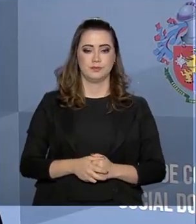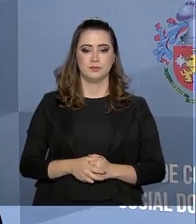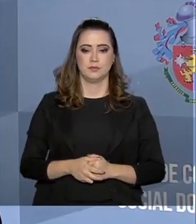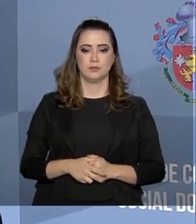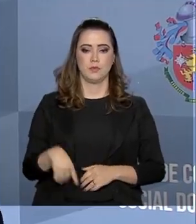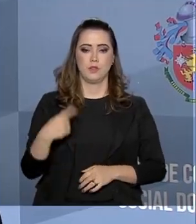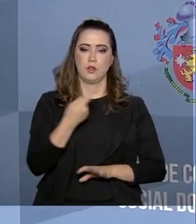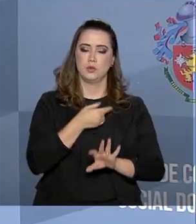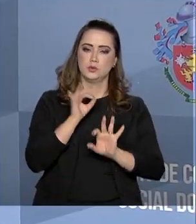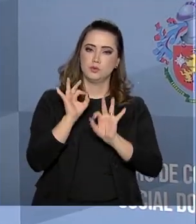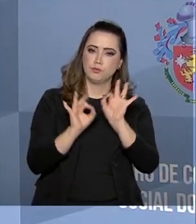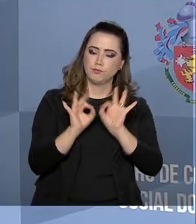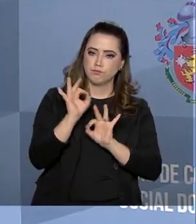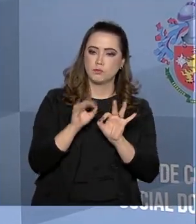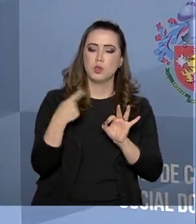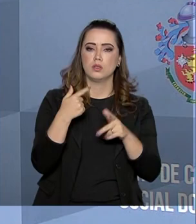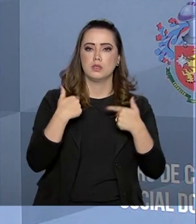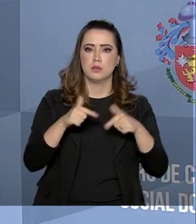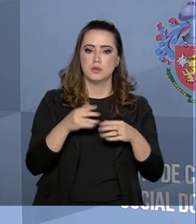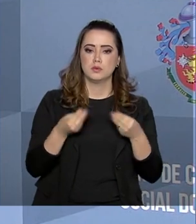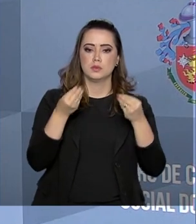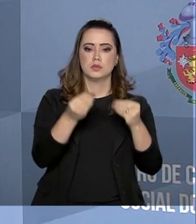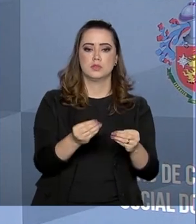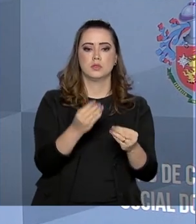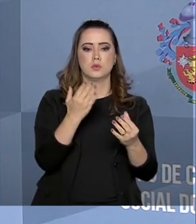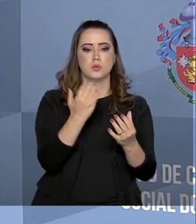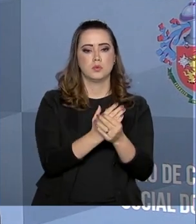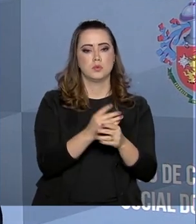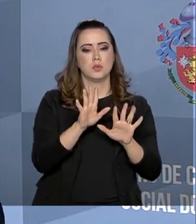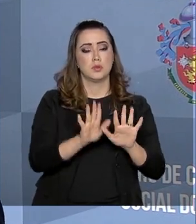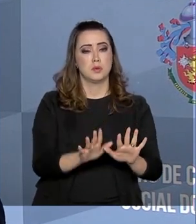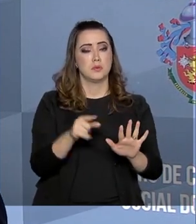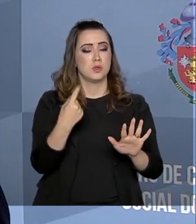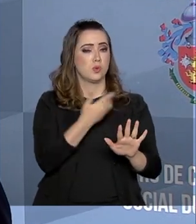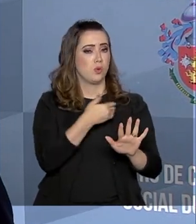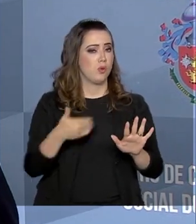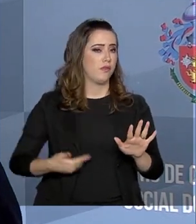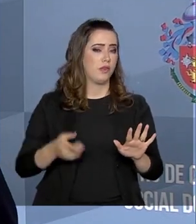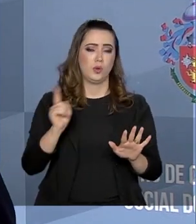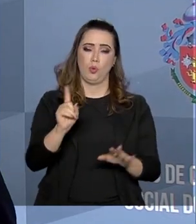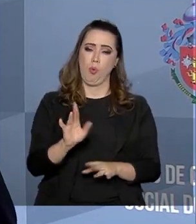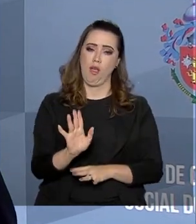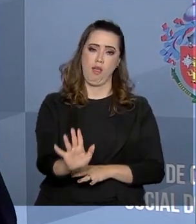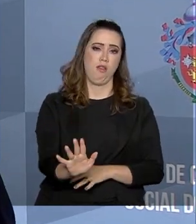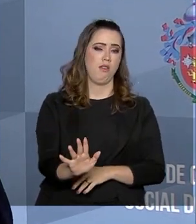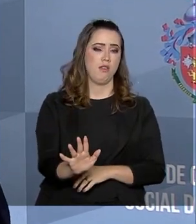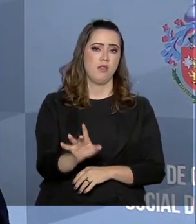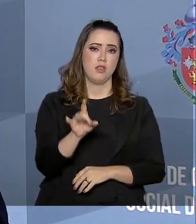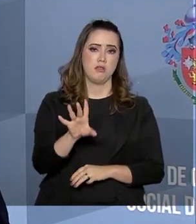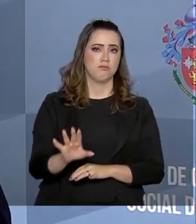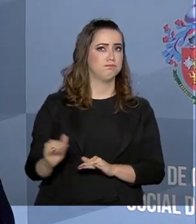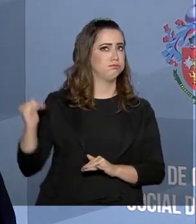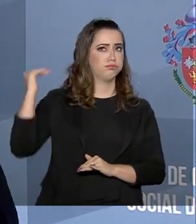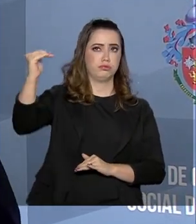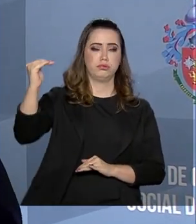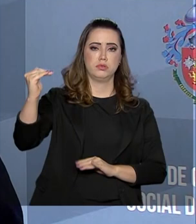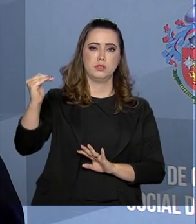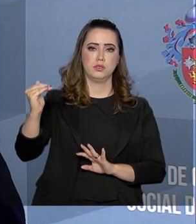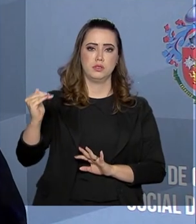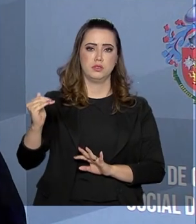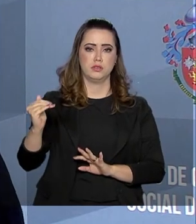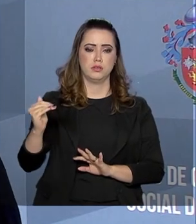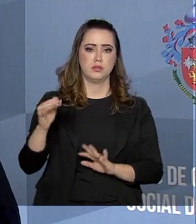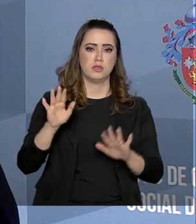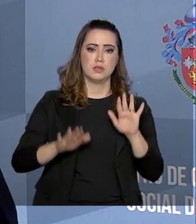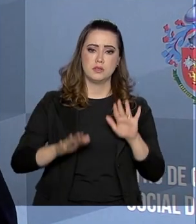Fizemos a nossa parte, entramos com o projeto. Agora, o governo não é absoluto, não é infalível.